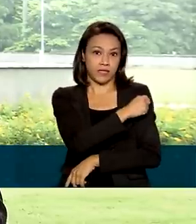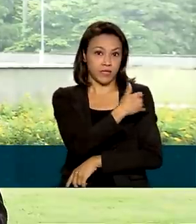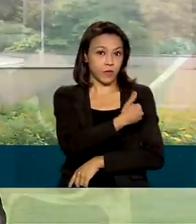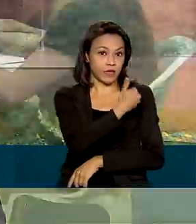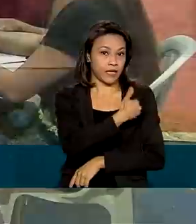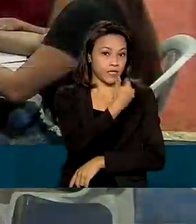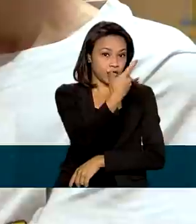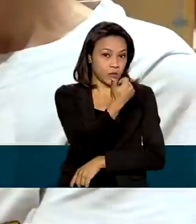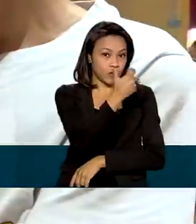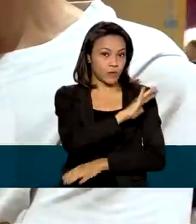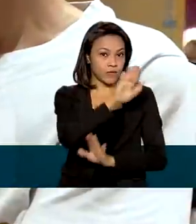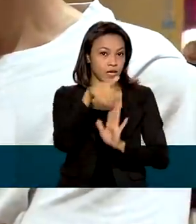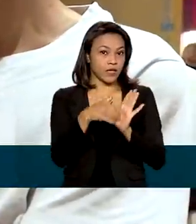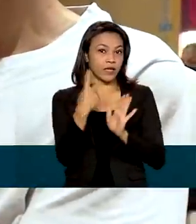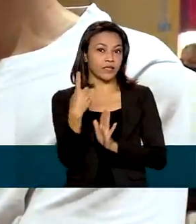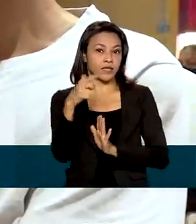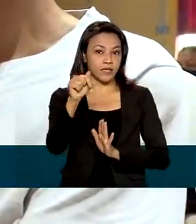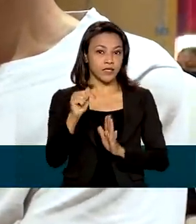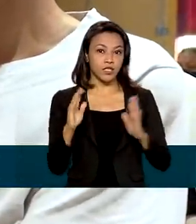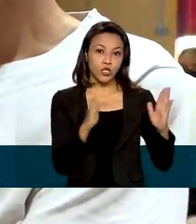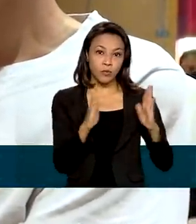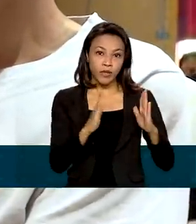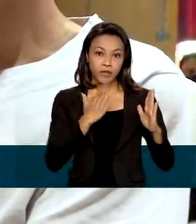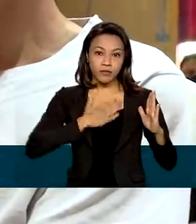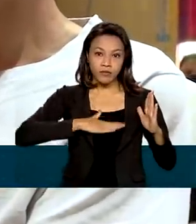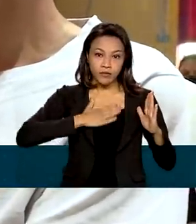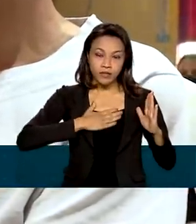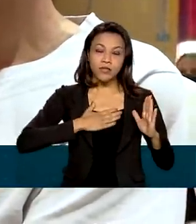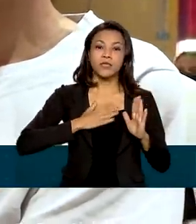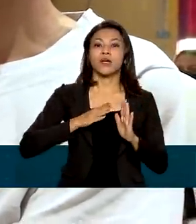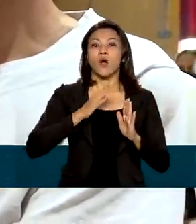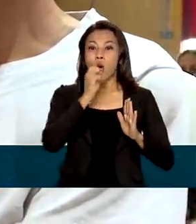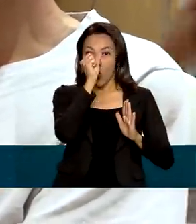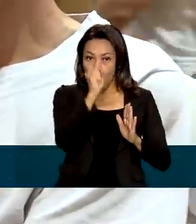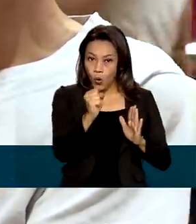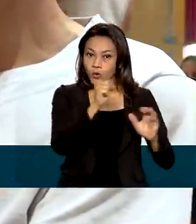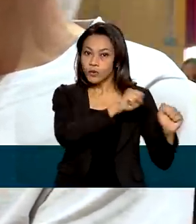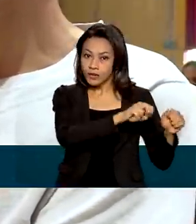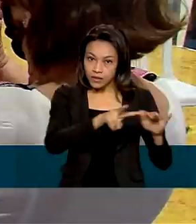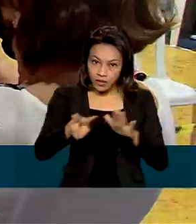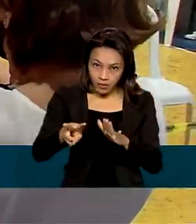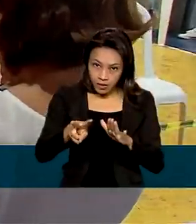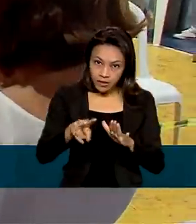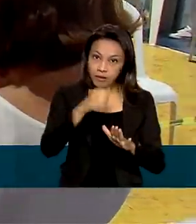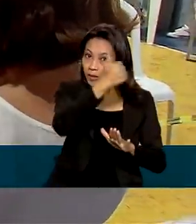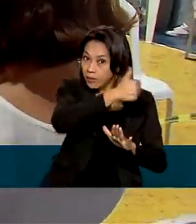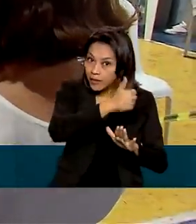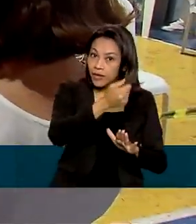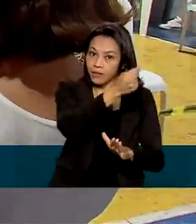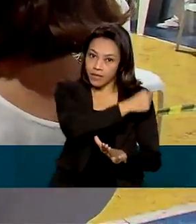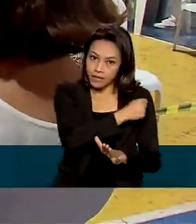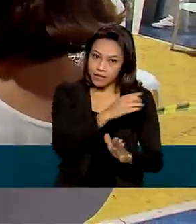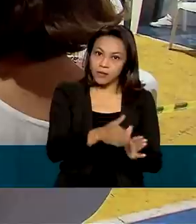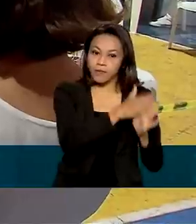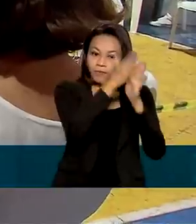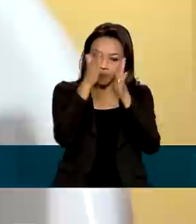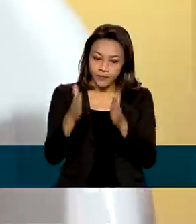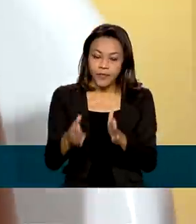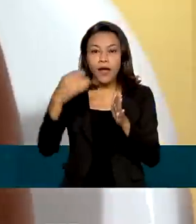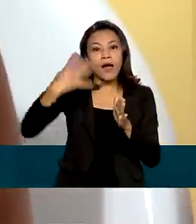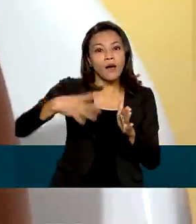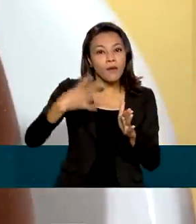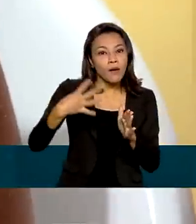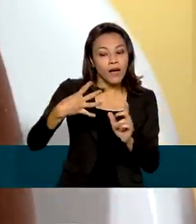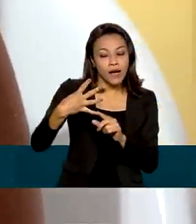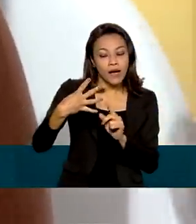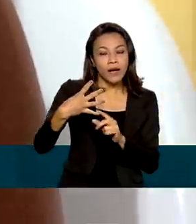12 a 17 anos. E o intervalo é de oito semanas nas três primeiras aplicações. Já a quarta dose de reforço